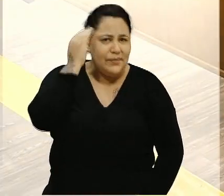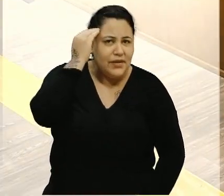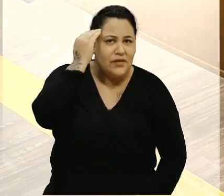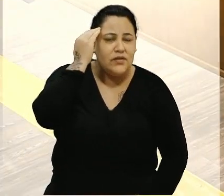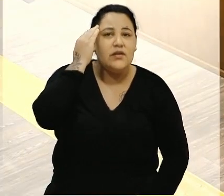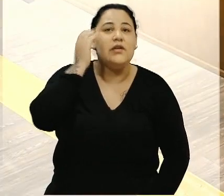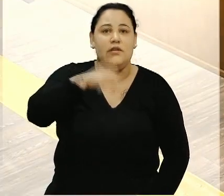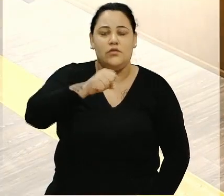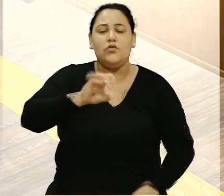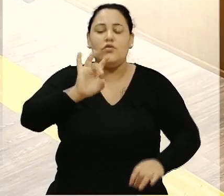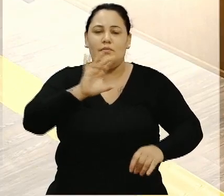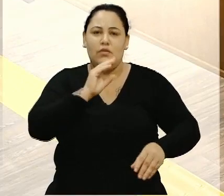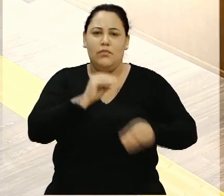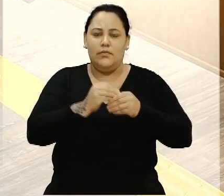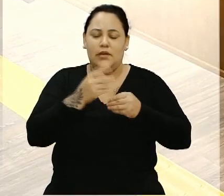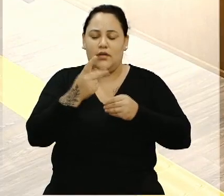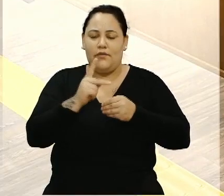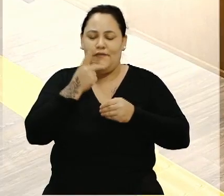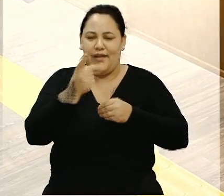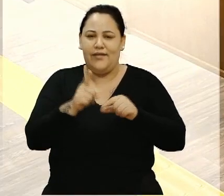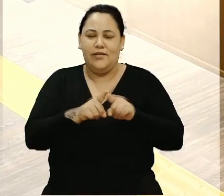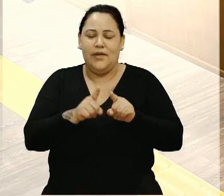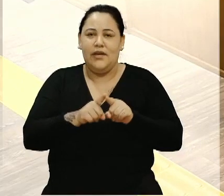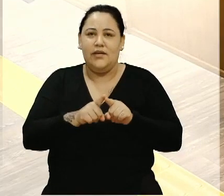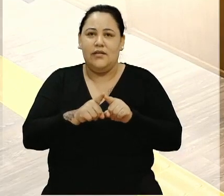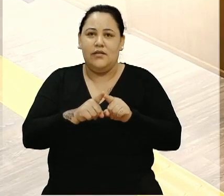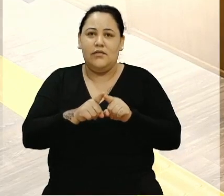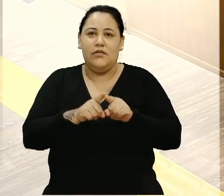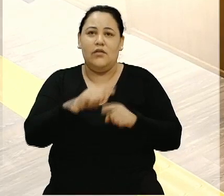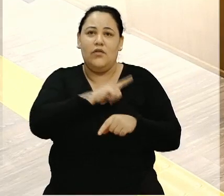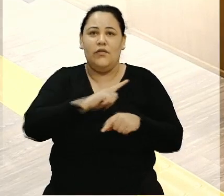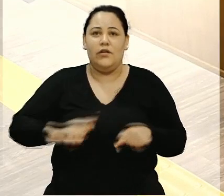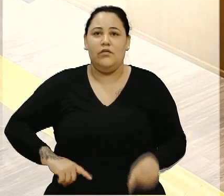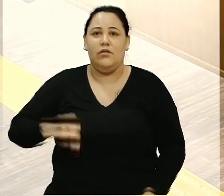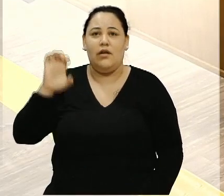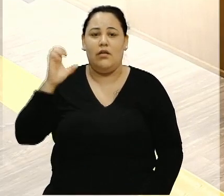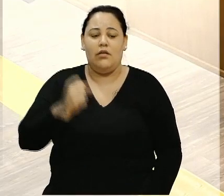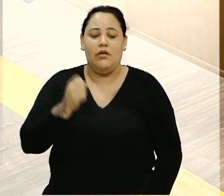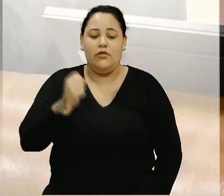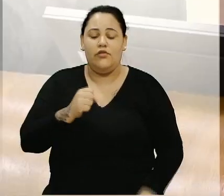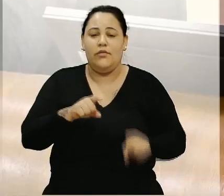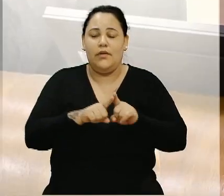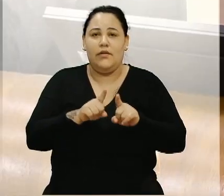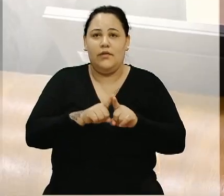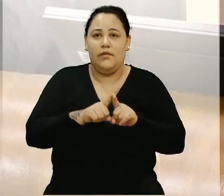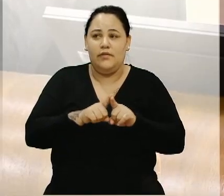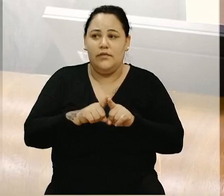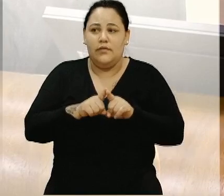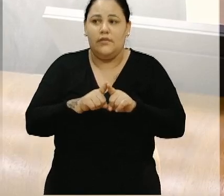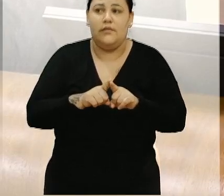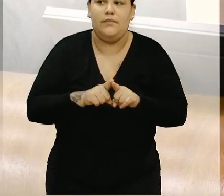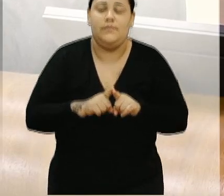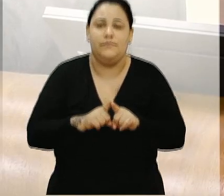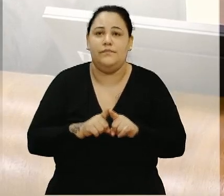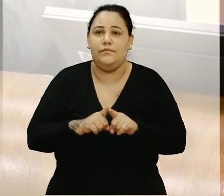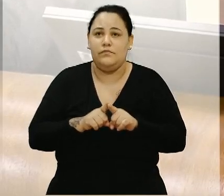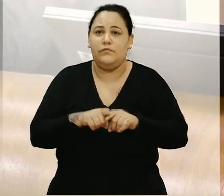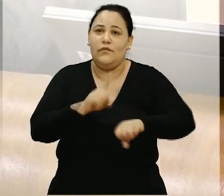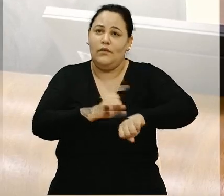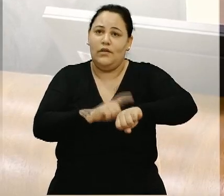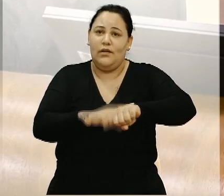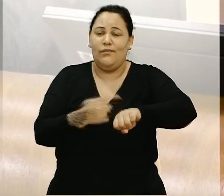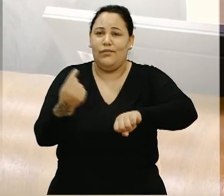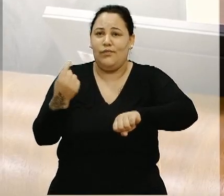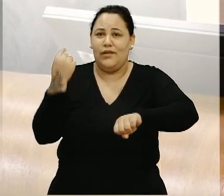somar a essa sua fala, e o governador Eduardo Leite acaba, há 10 minutos atrás, se pronunciar